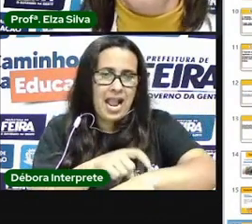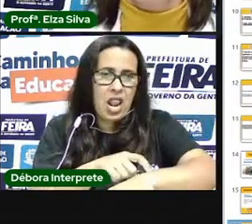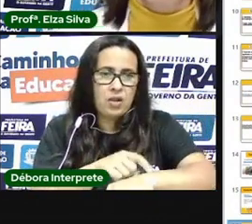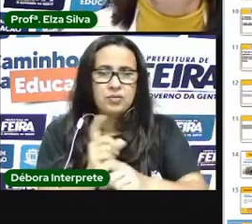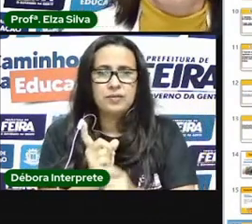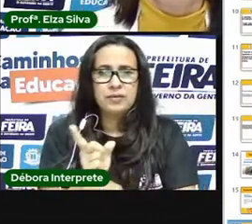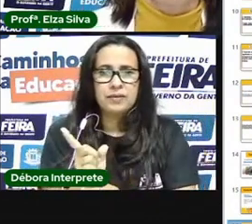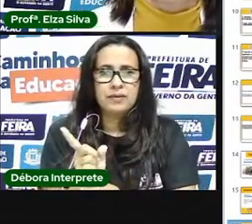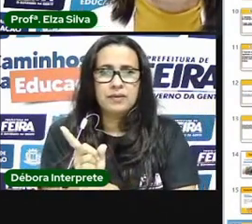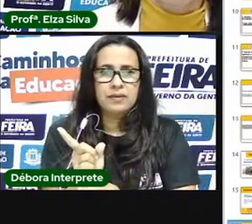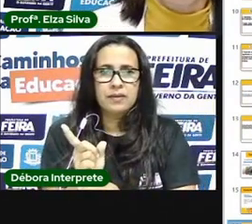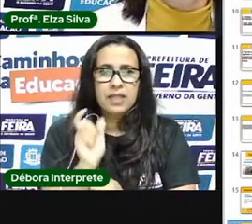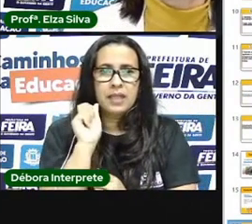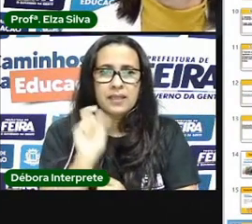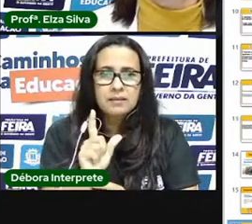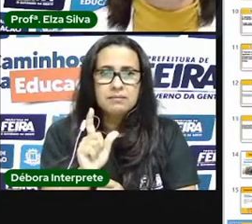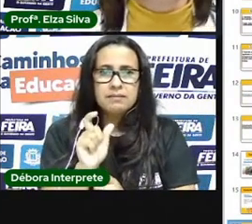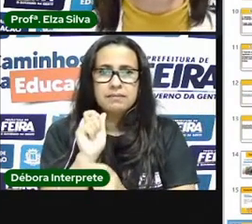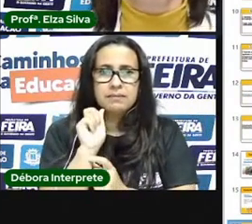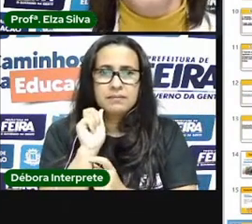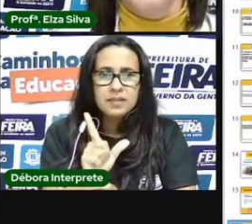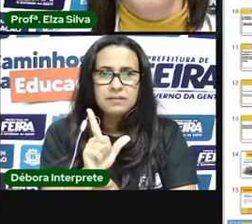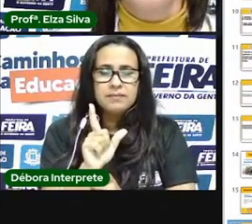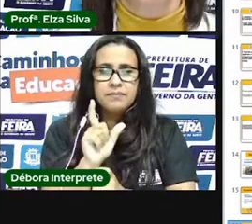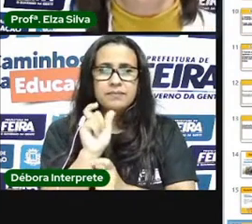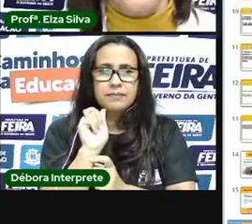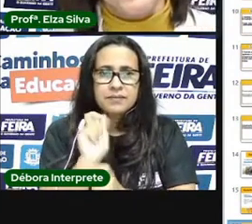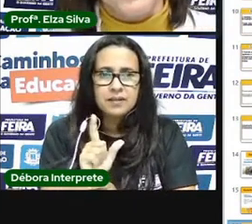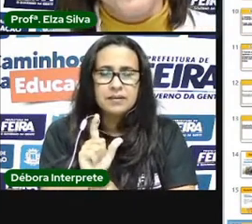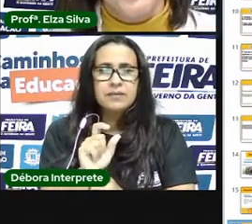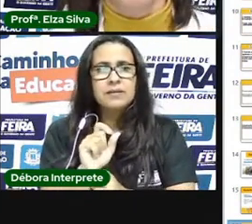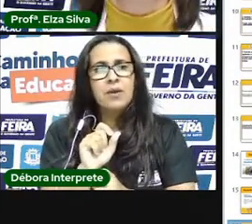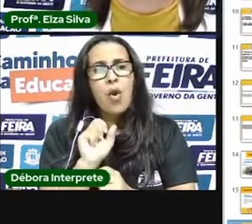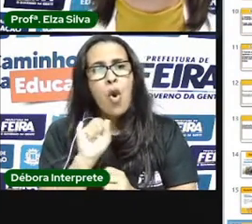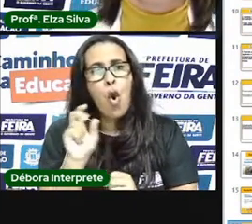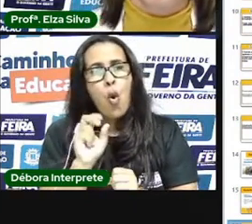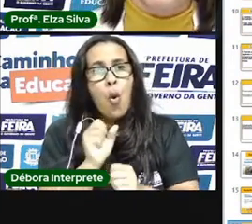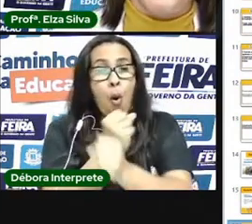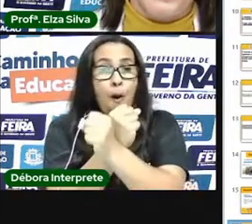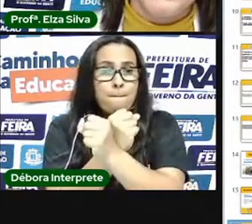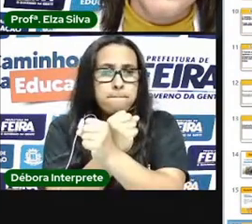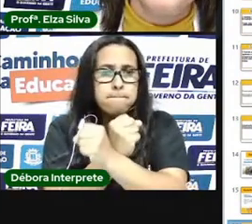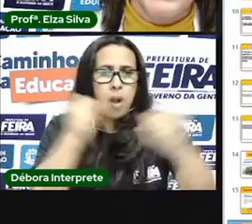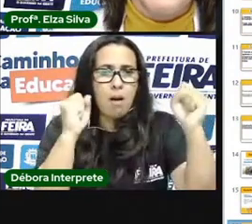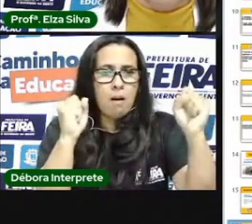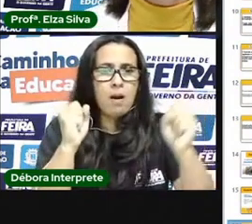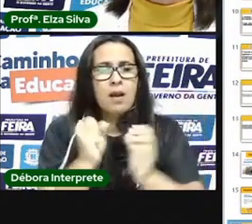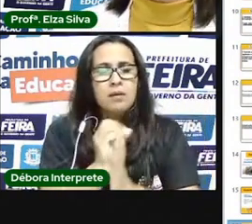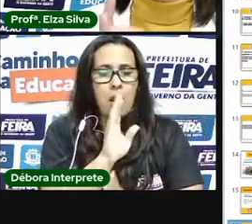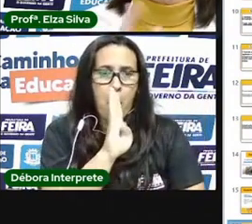o som do telefone é trim e assim por diante compreenderam o que são as onomatopeias